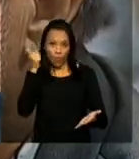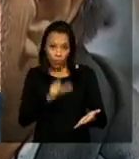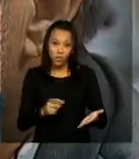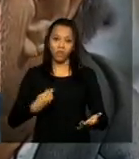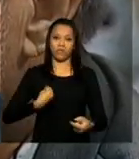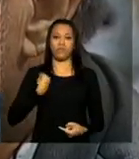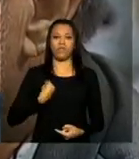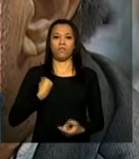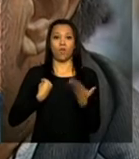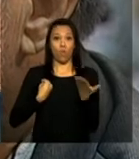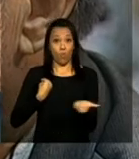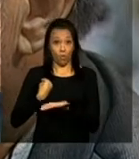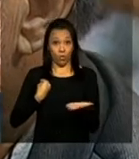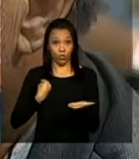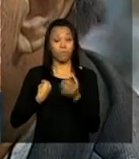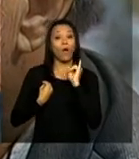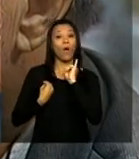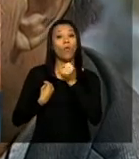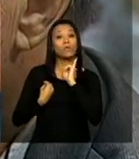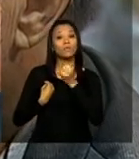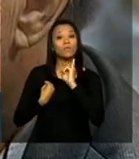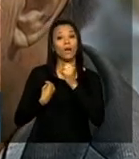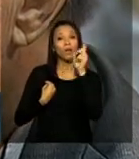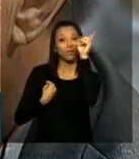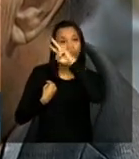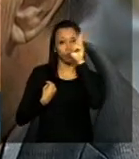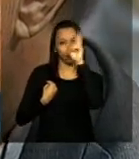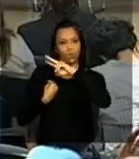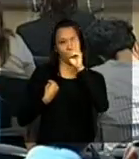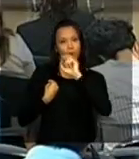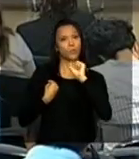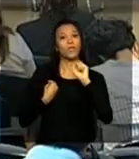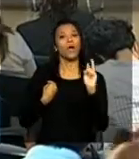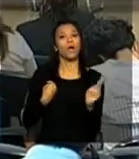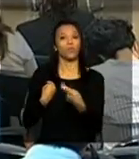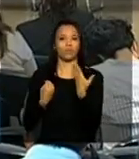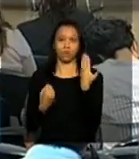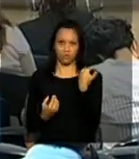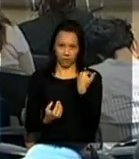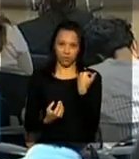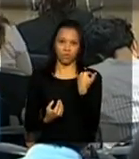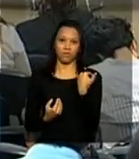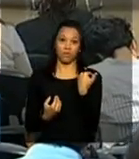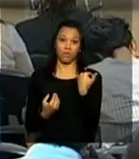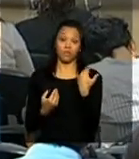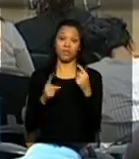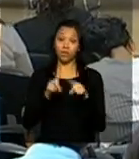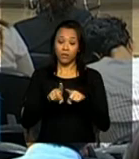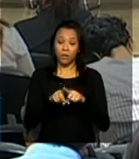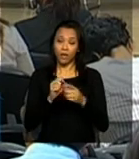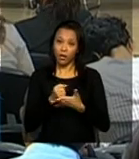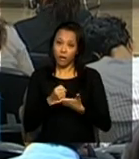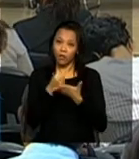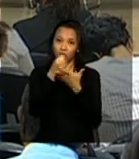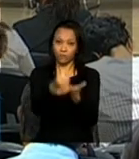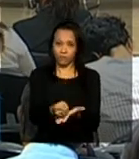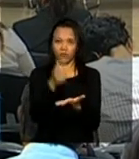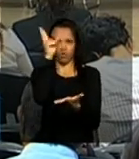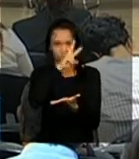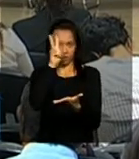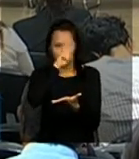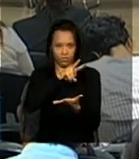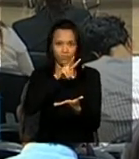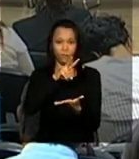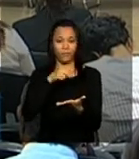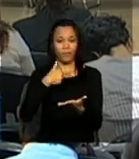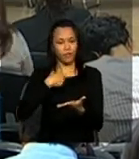para poder contar a história e contribuir com essa história e tenho um